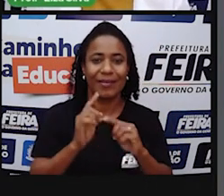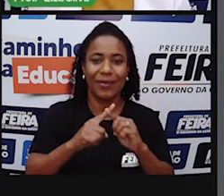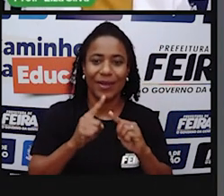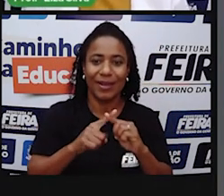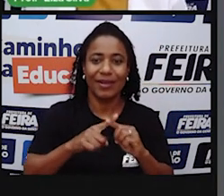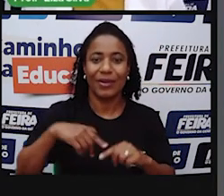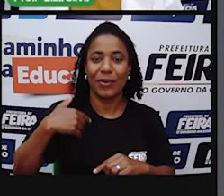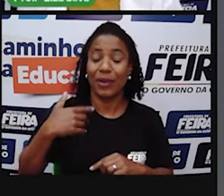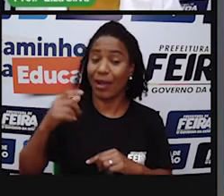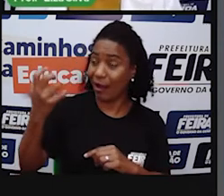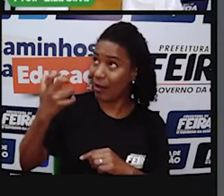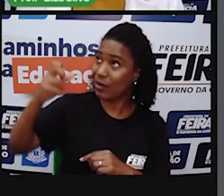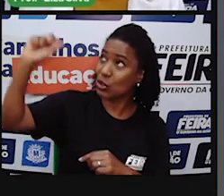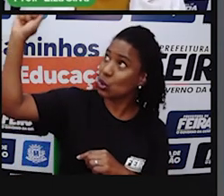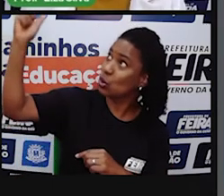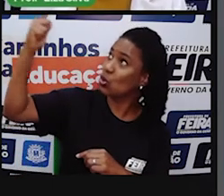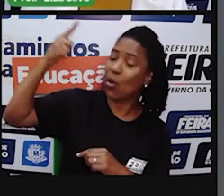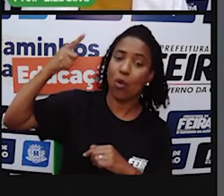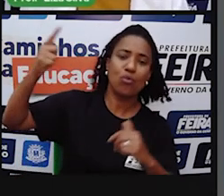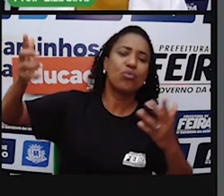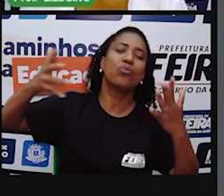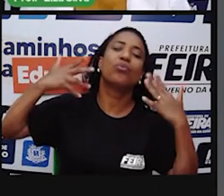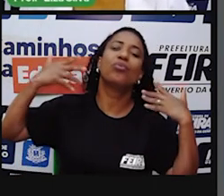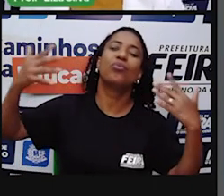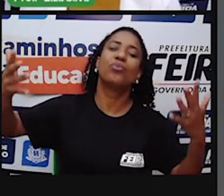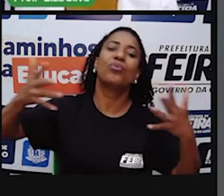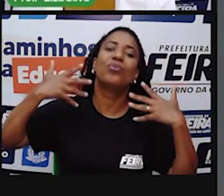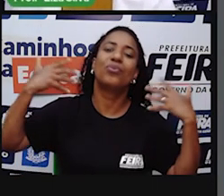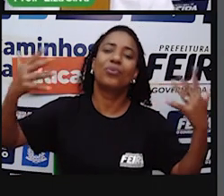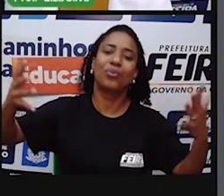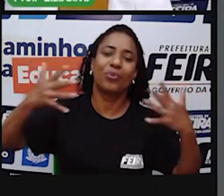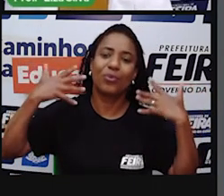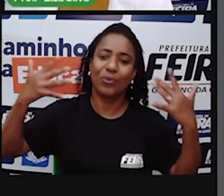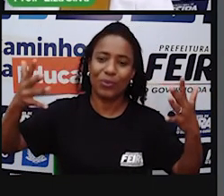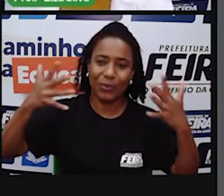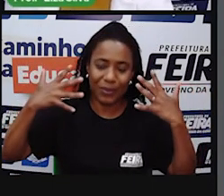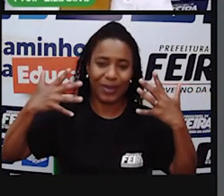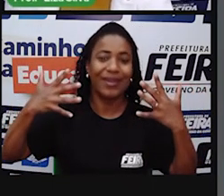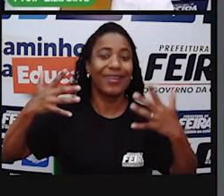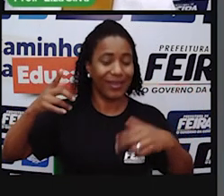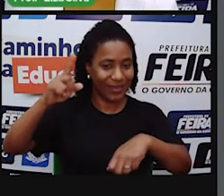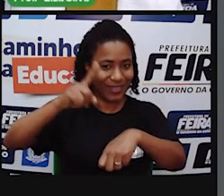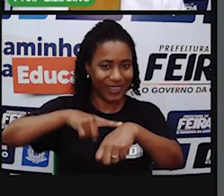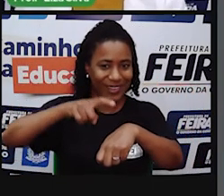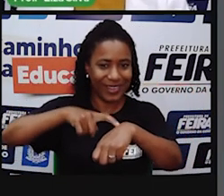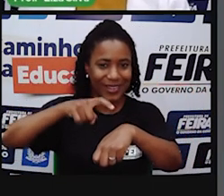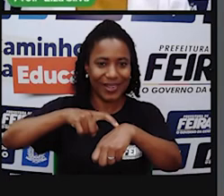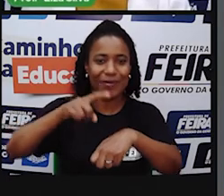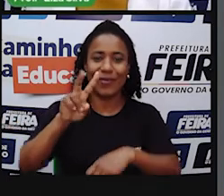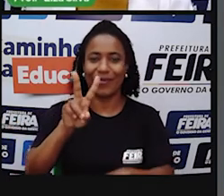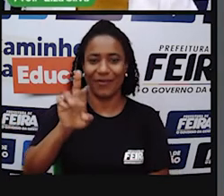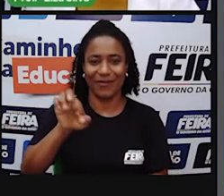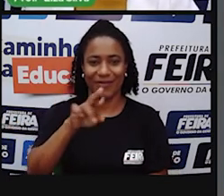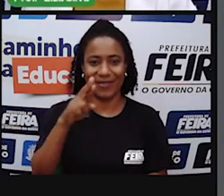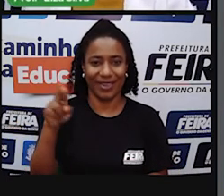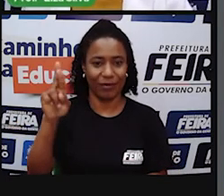Porque elas querem Contemplar o sol Porque é um momento Do solstício De verão